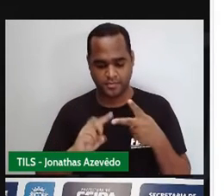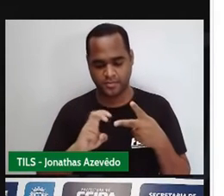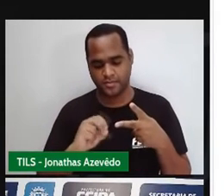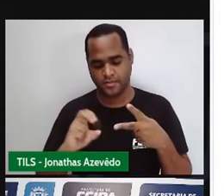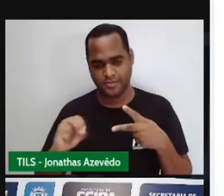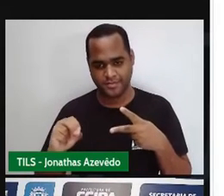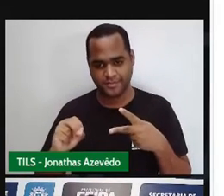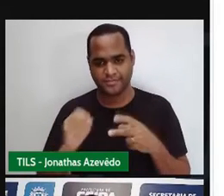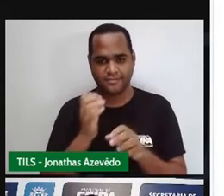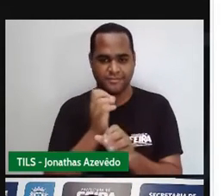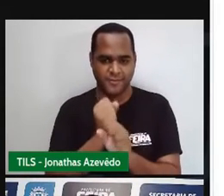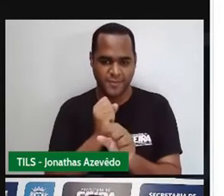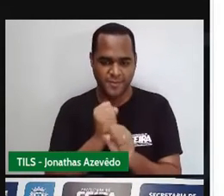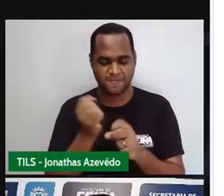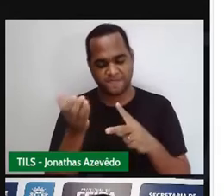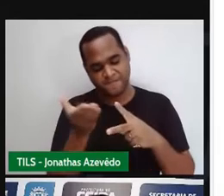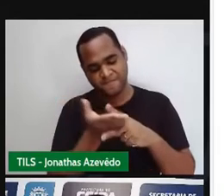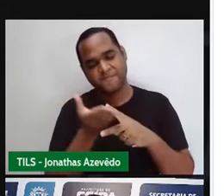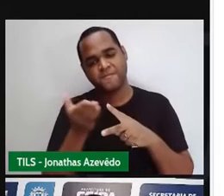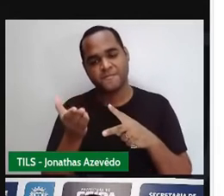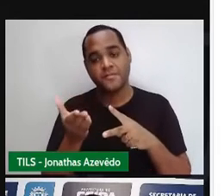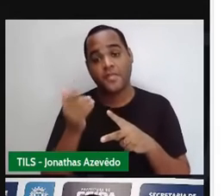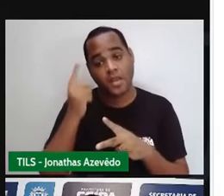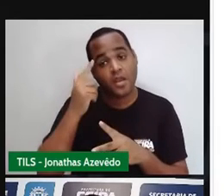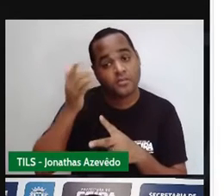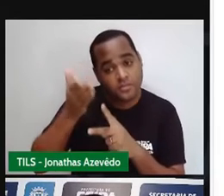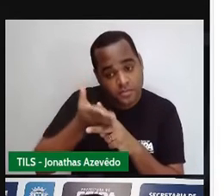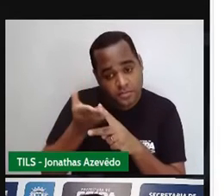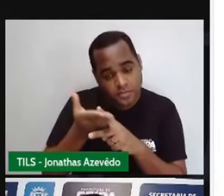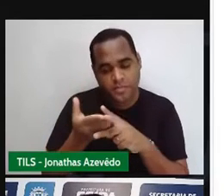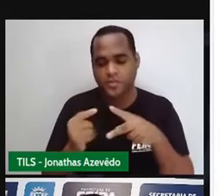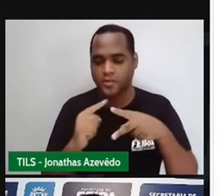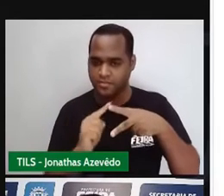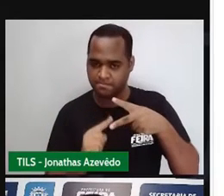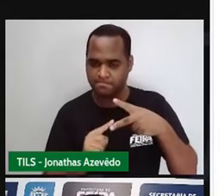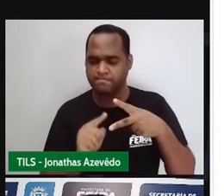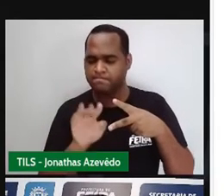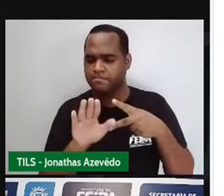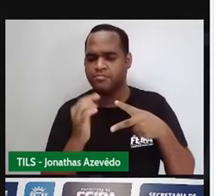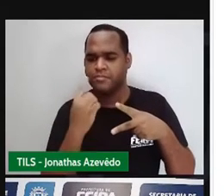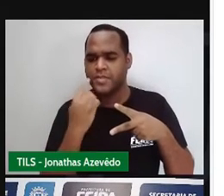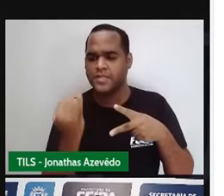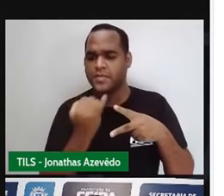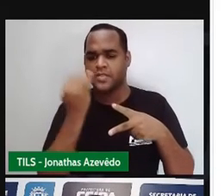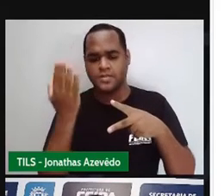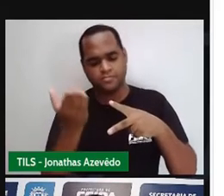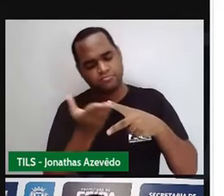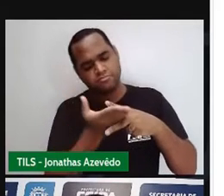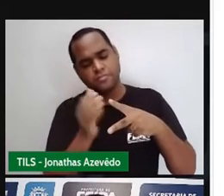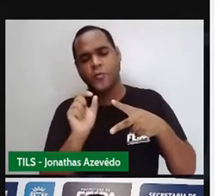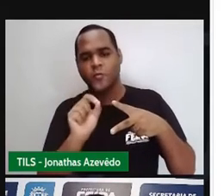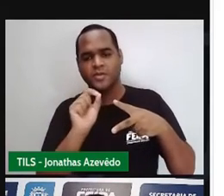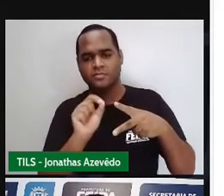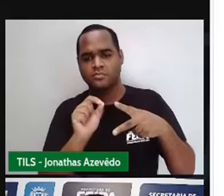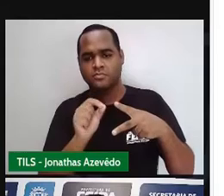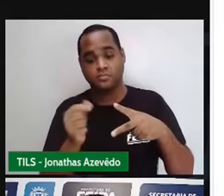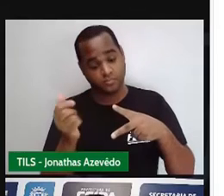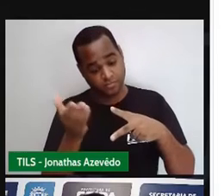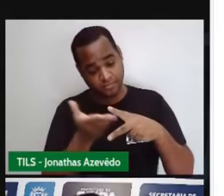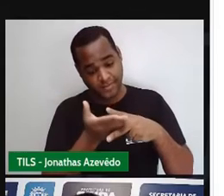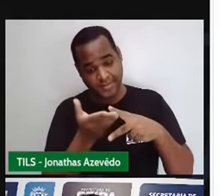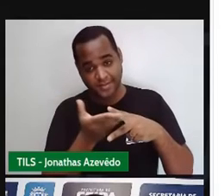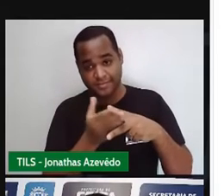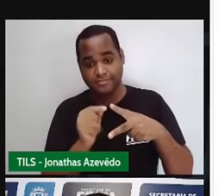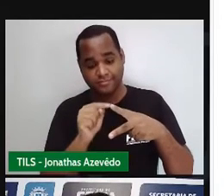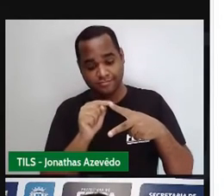quinhentos. Então, metade, dividir por dois. Mas vai ser metade do quê? Metade do produto.